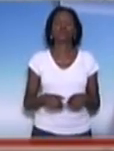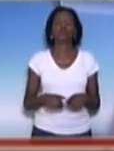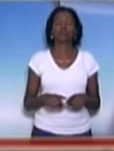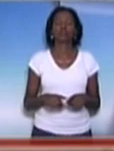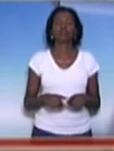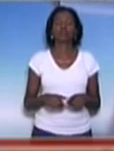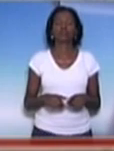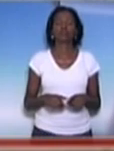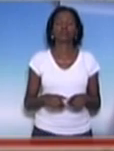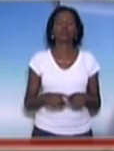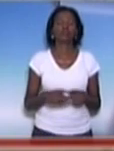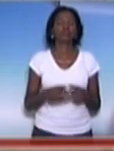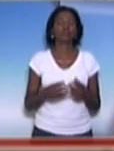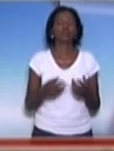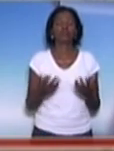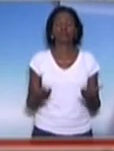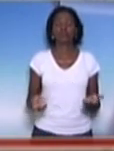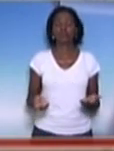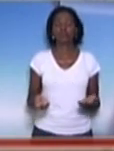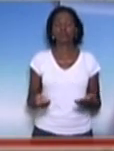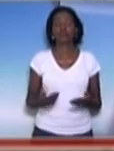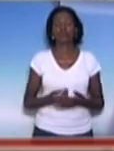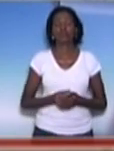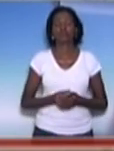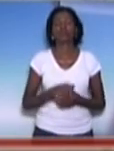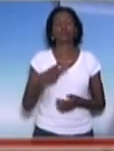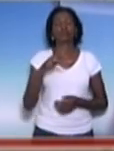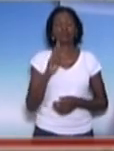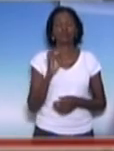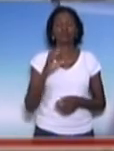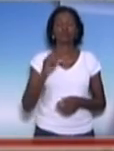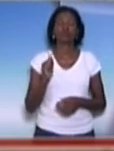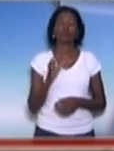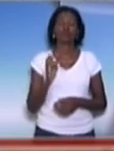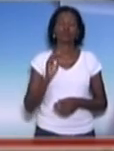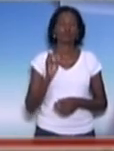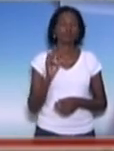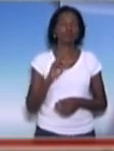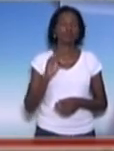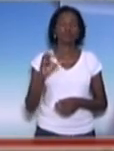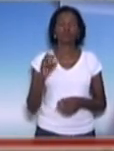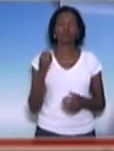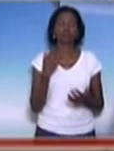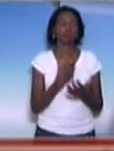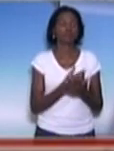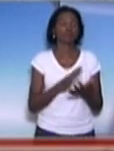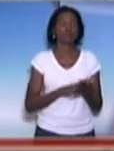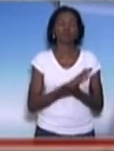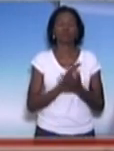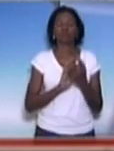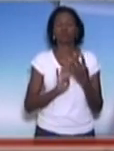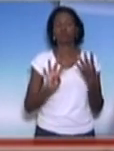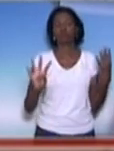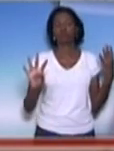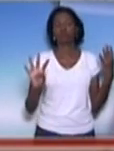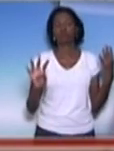depositários desses precatórios. E não foram pagos, entram em uma fila.